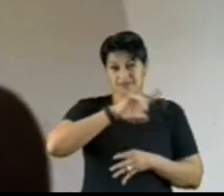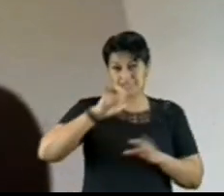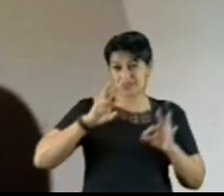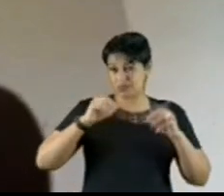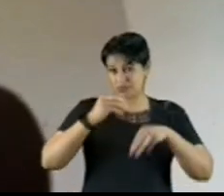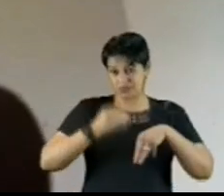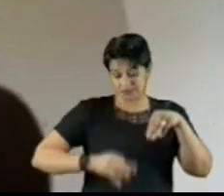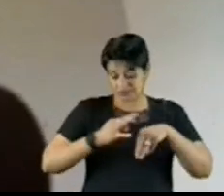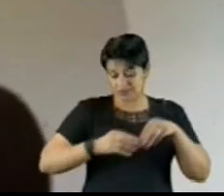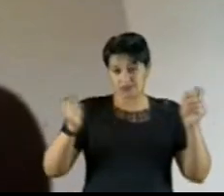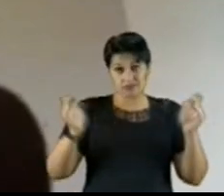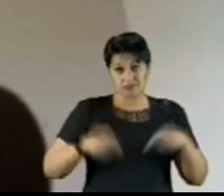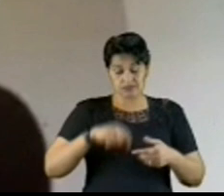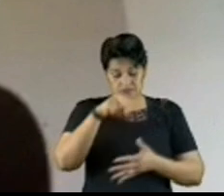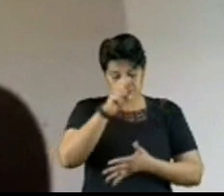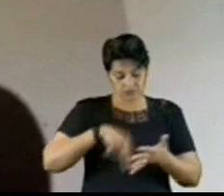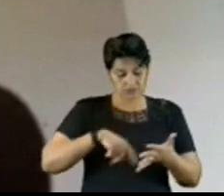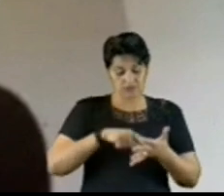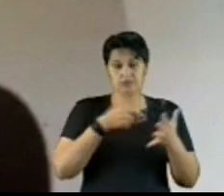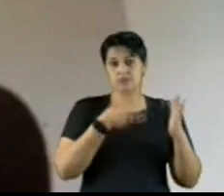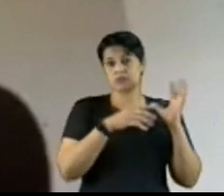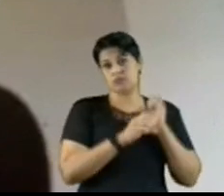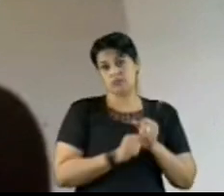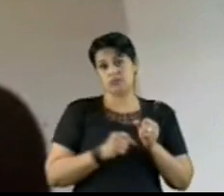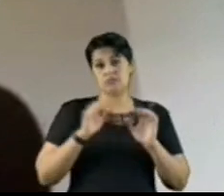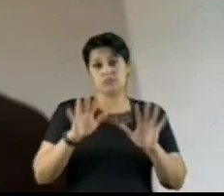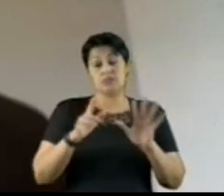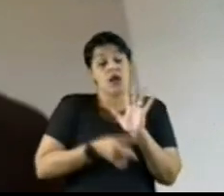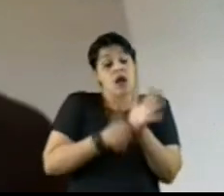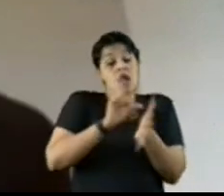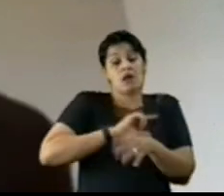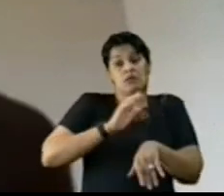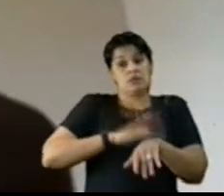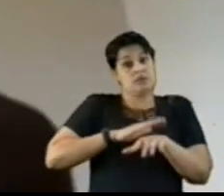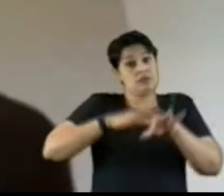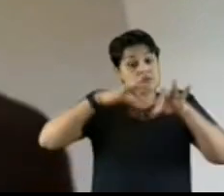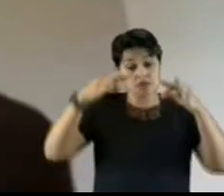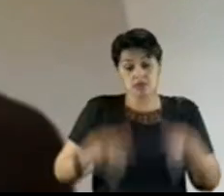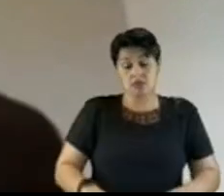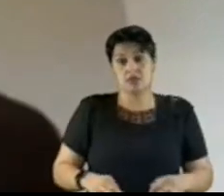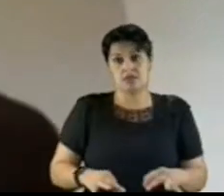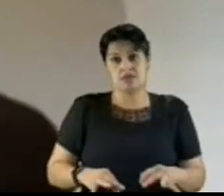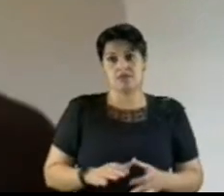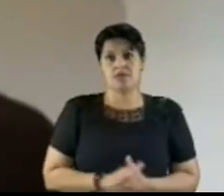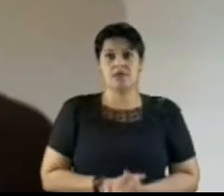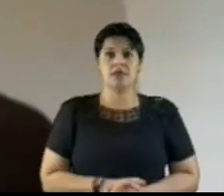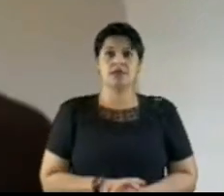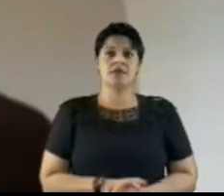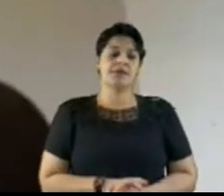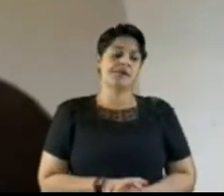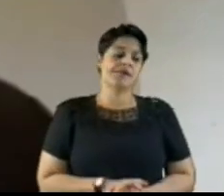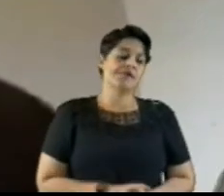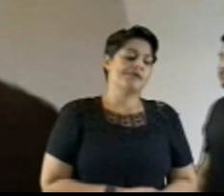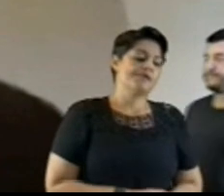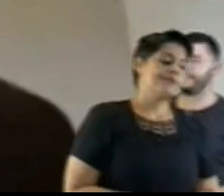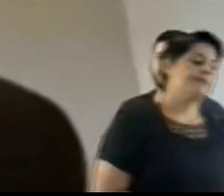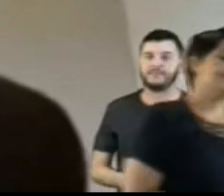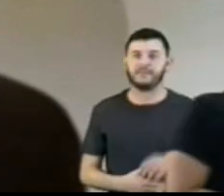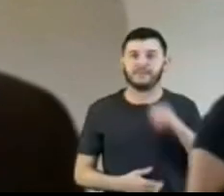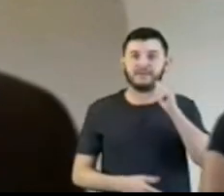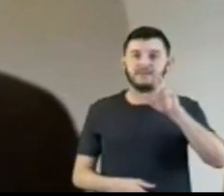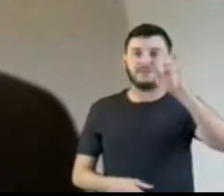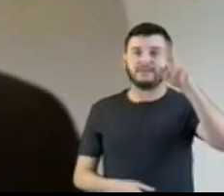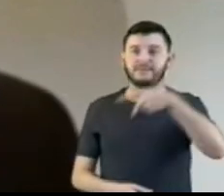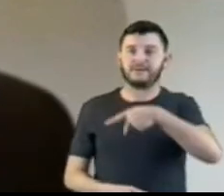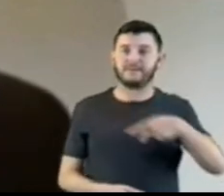do voto revisor com a devida antecedência em relação à sessão de julgamento. Senhora Presidente